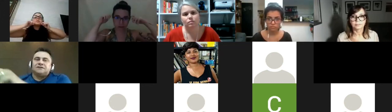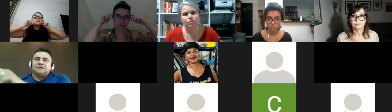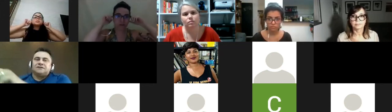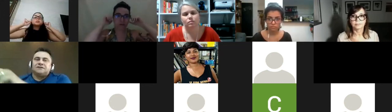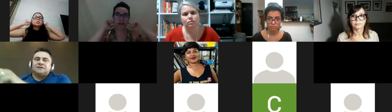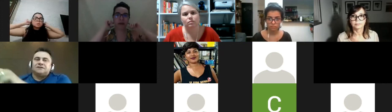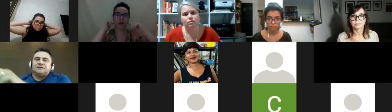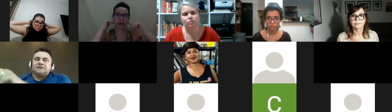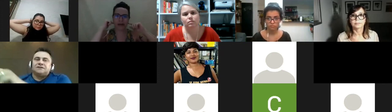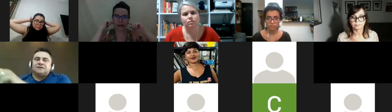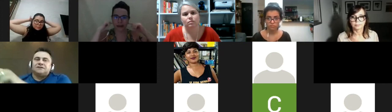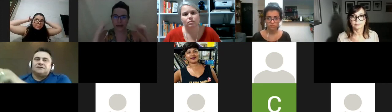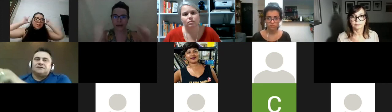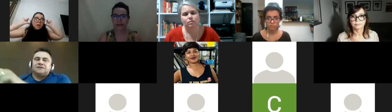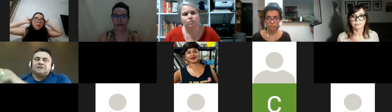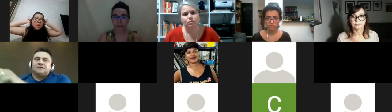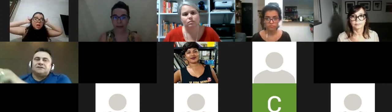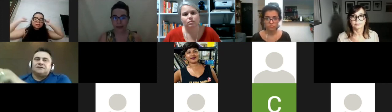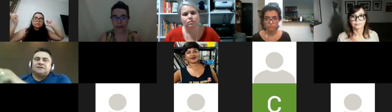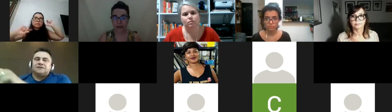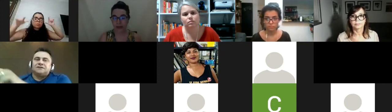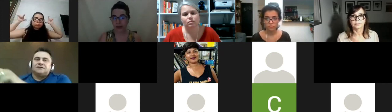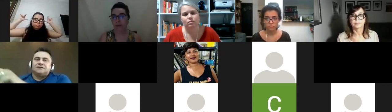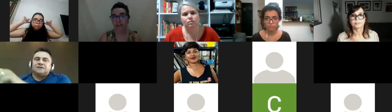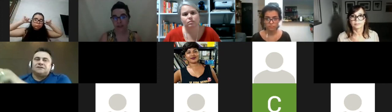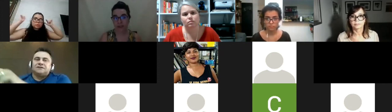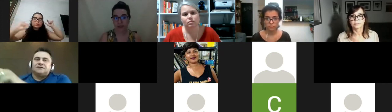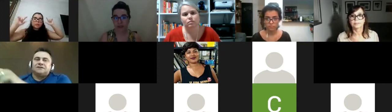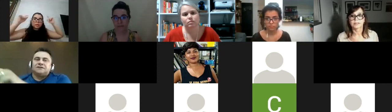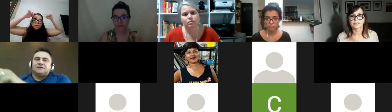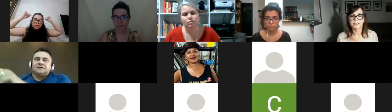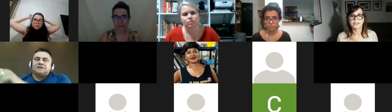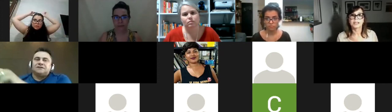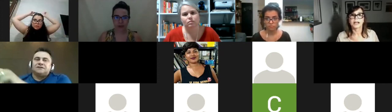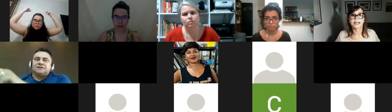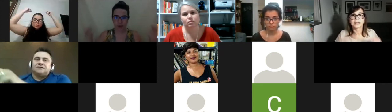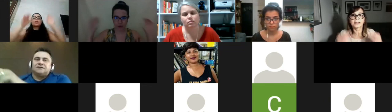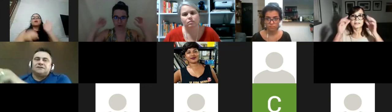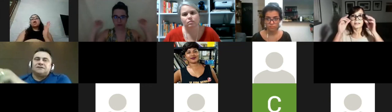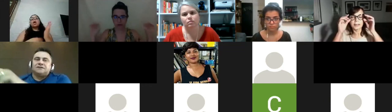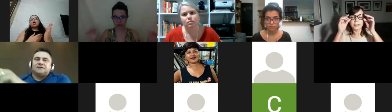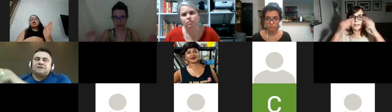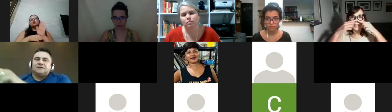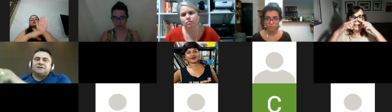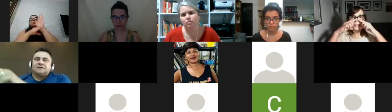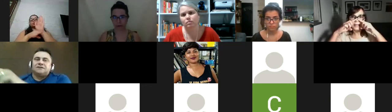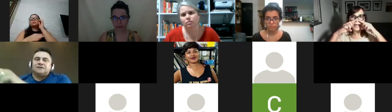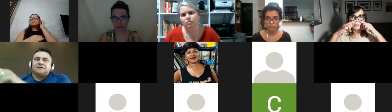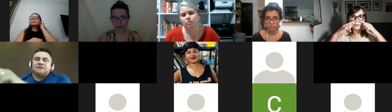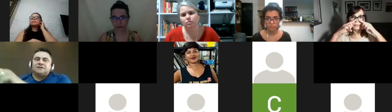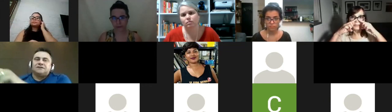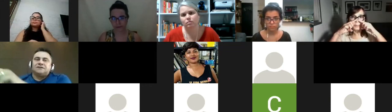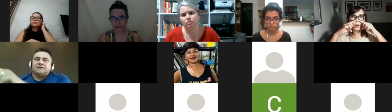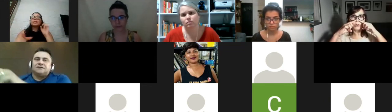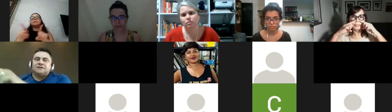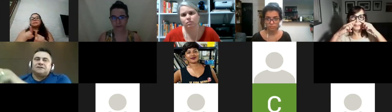nuca ao invés de envolver a orelha né também ajudaram bastante assim sim e aqui elas tem aquele aro